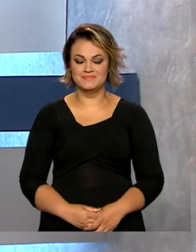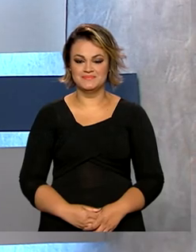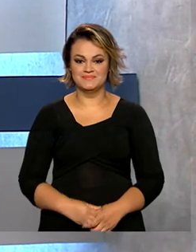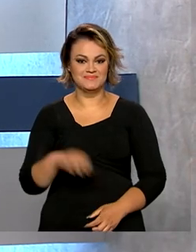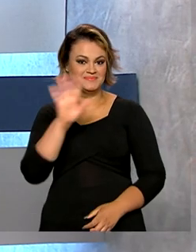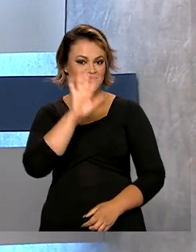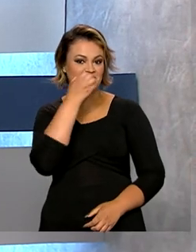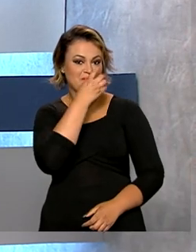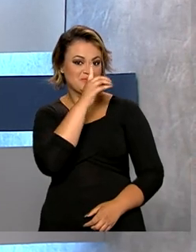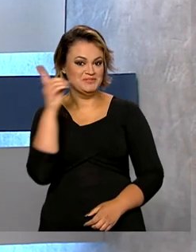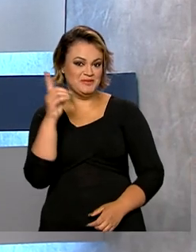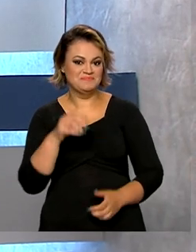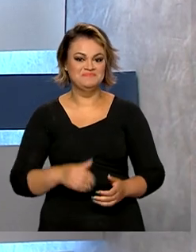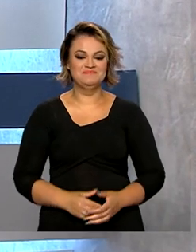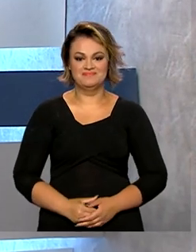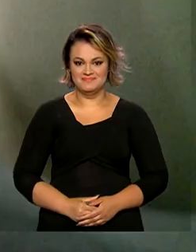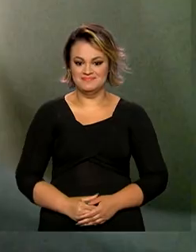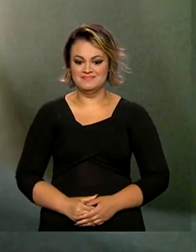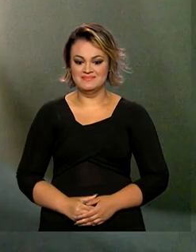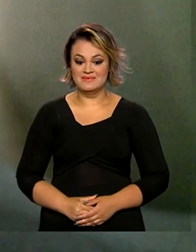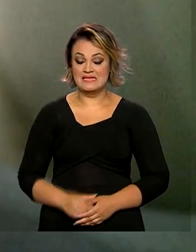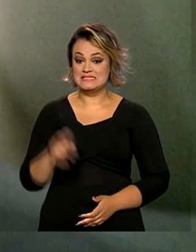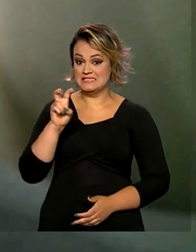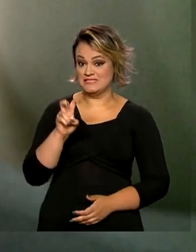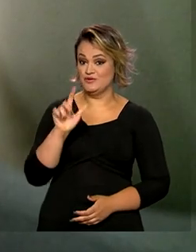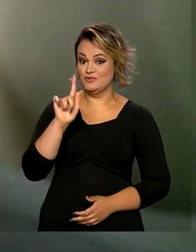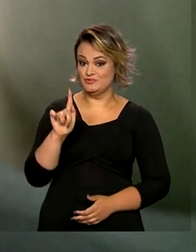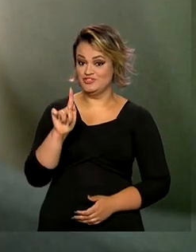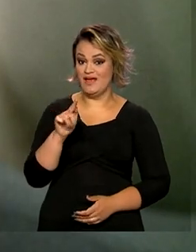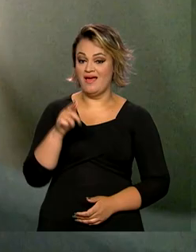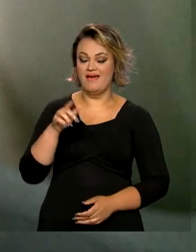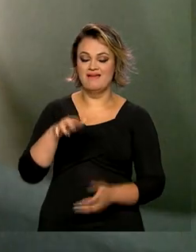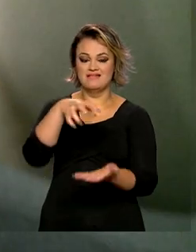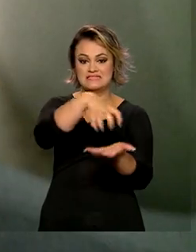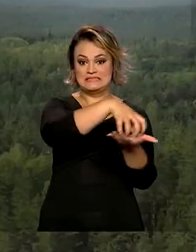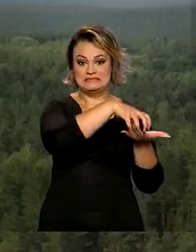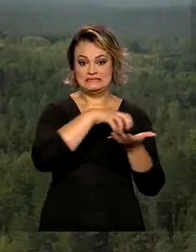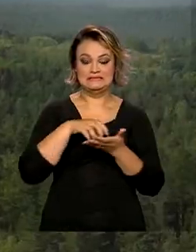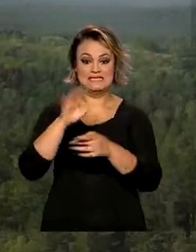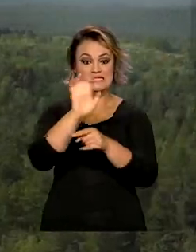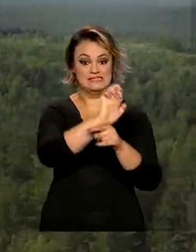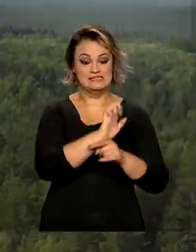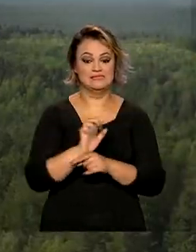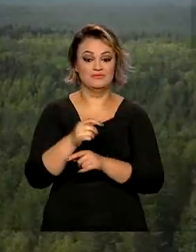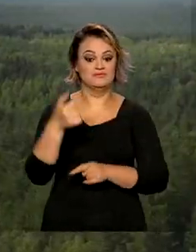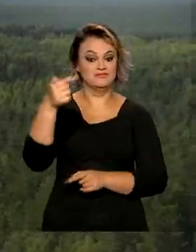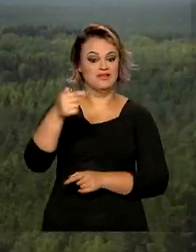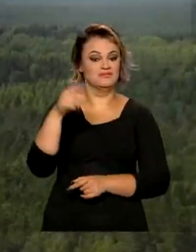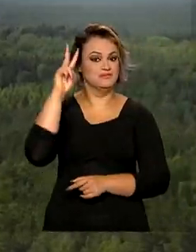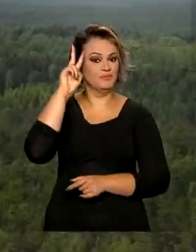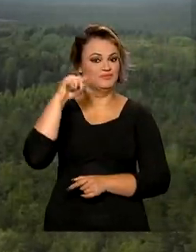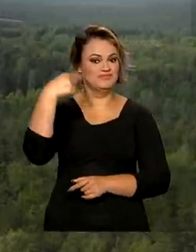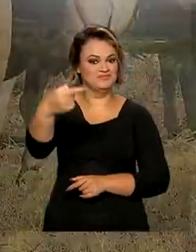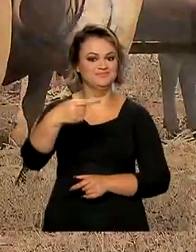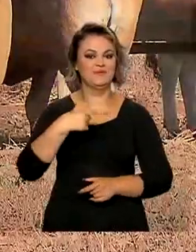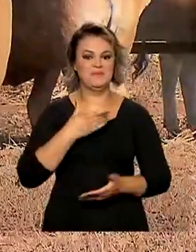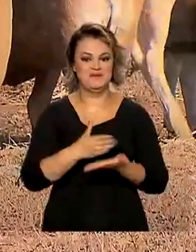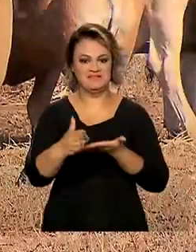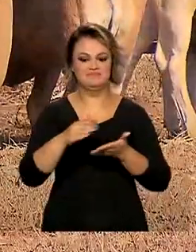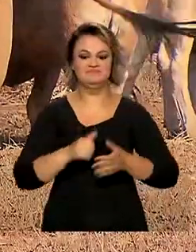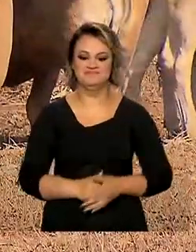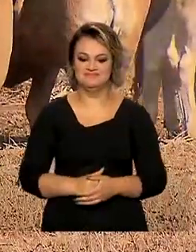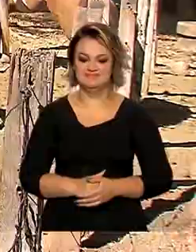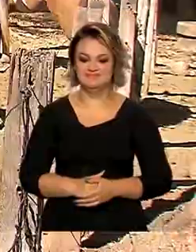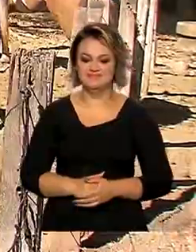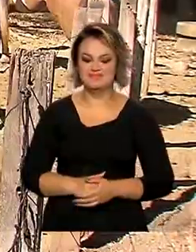Olá, bom dia! 5G chega a mais sete capitais na próxima segunda-feira. Contra